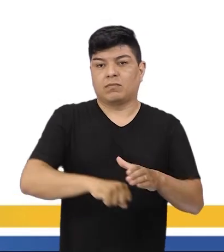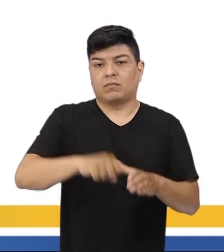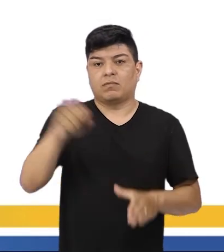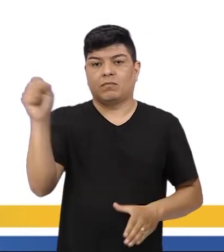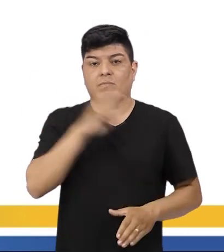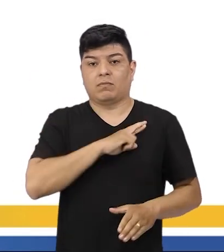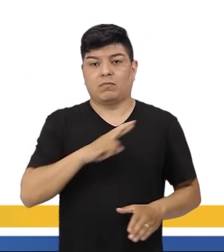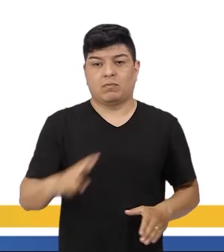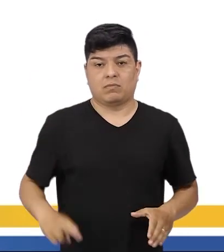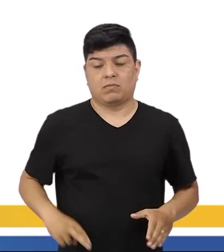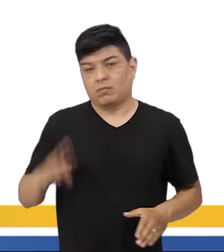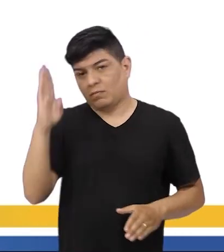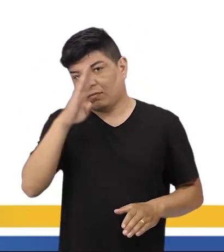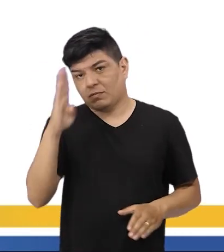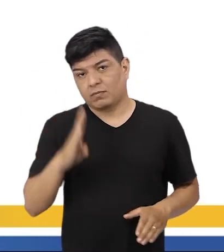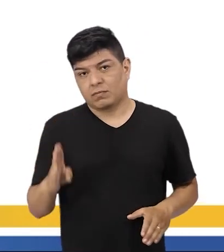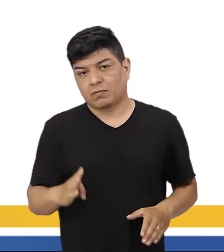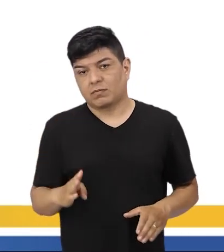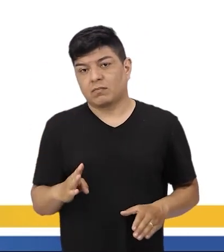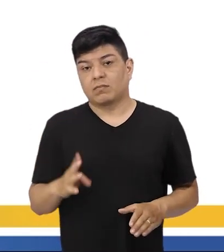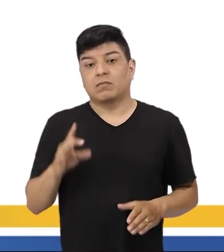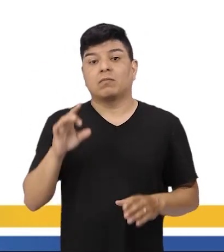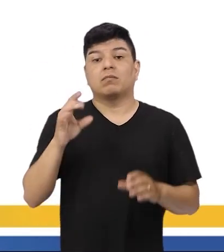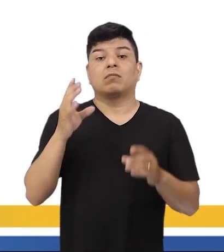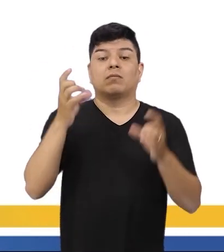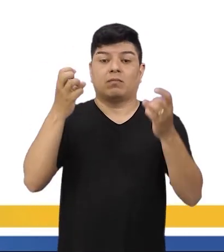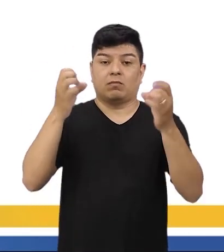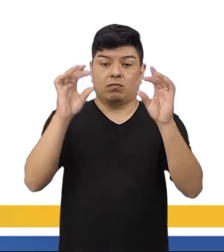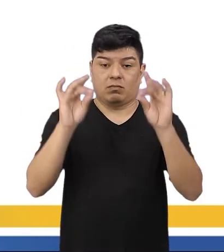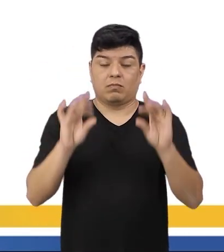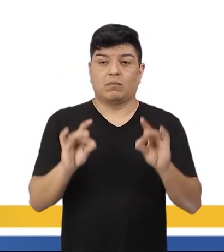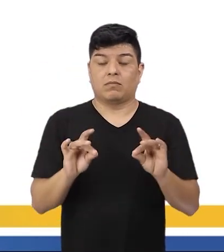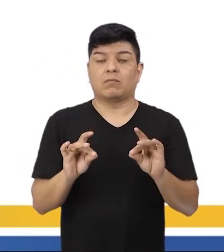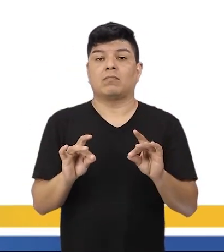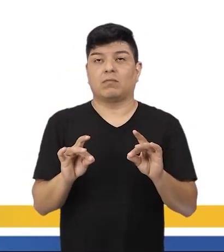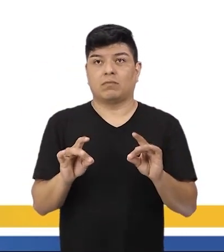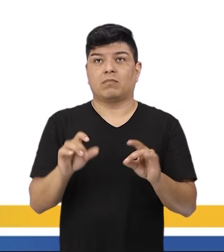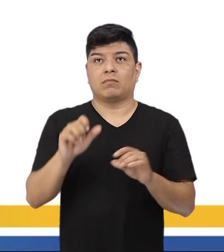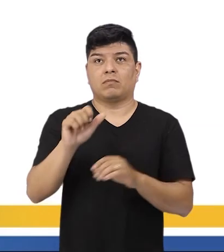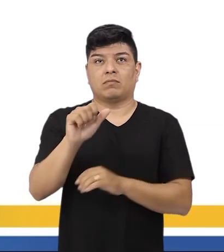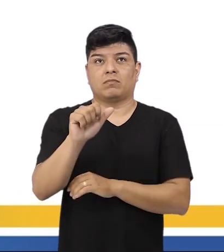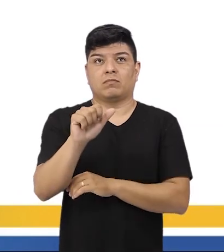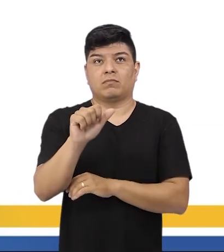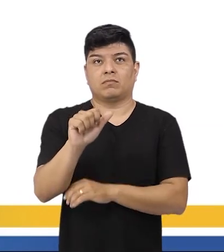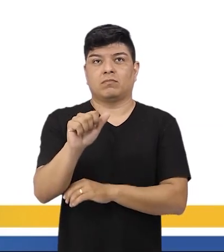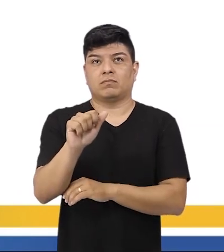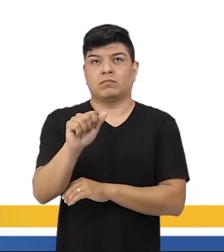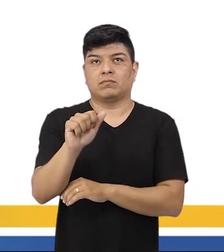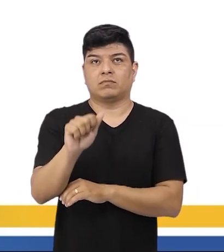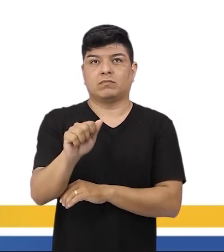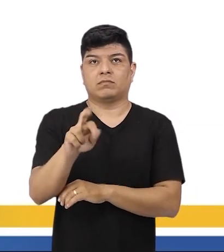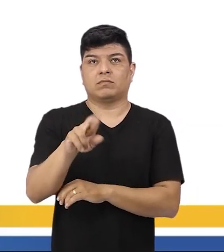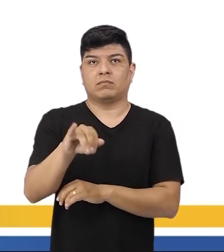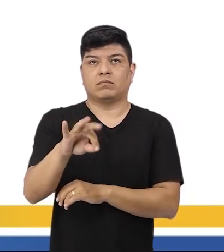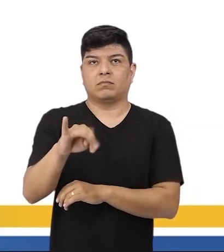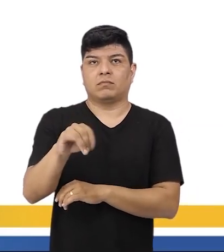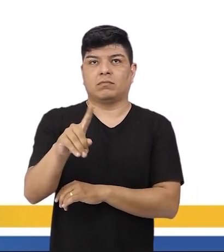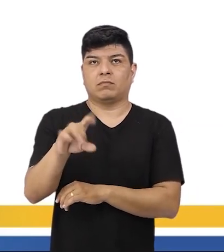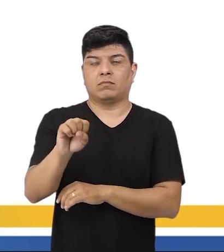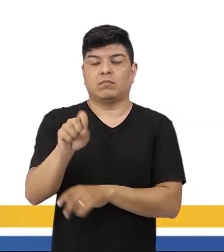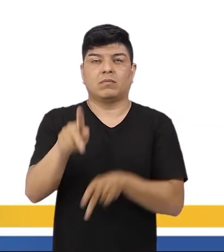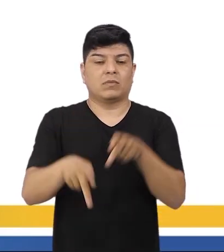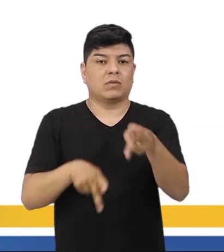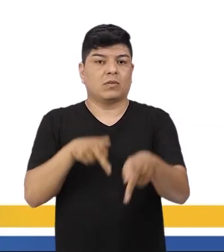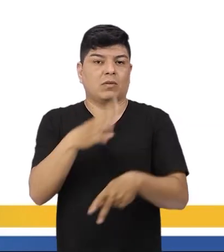proclamação da República no Brasil que não cite a afirmação de Aristides Lobo, no Diário Popular de São Paulo, de que o